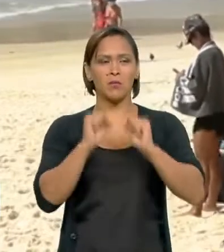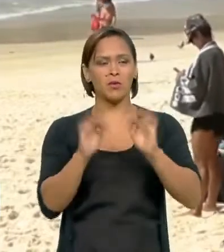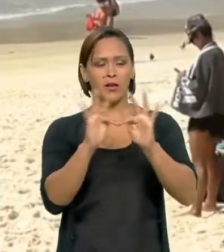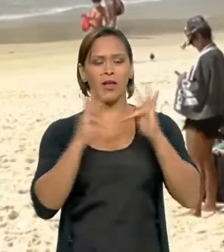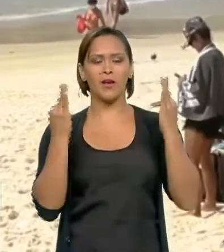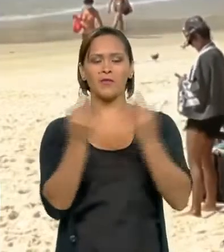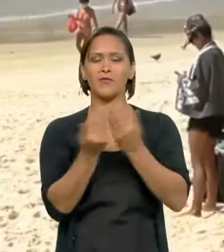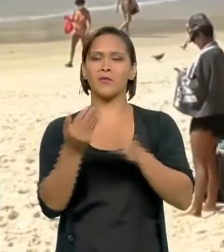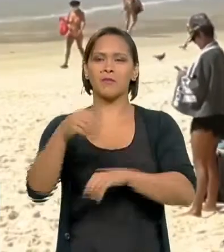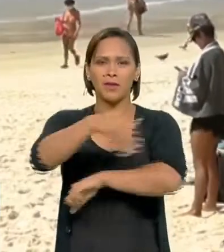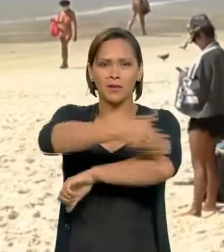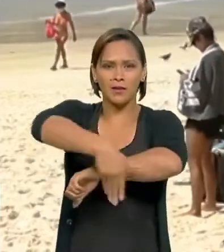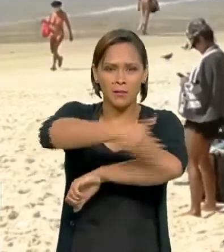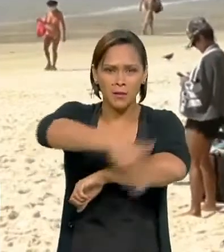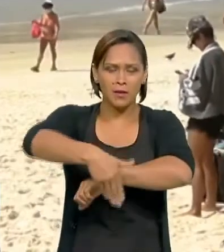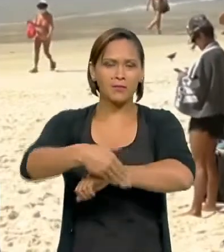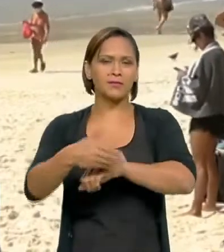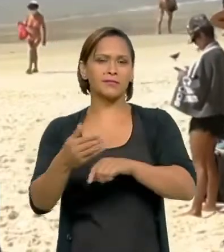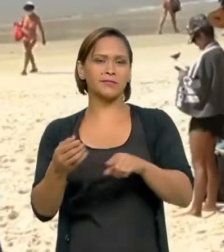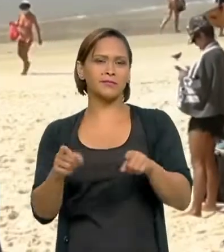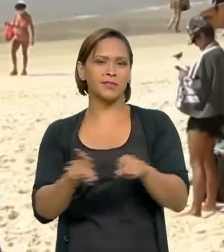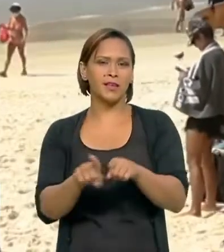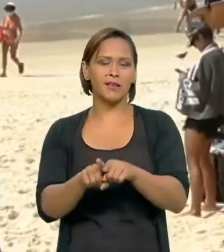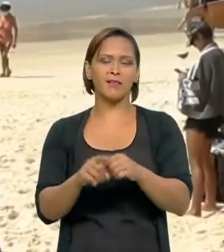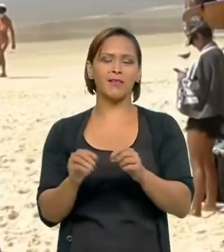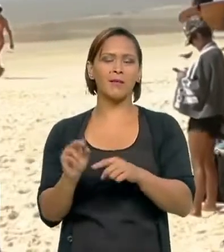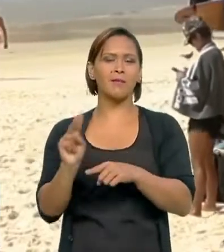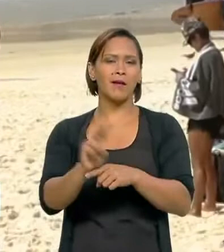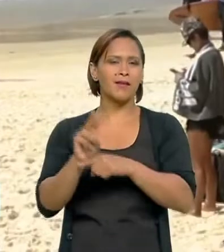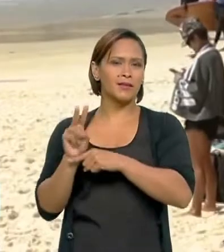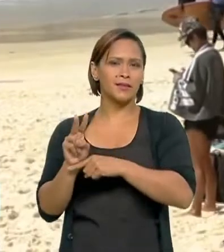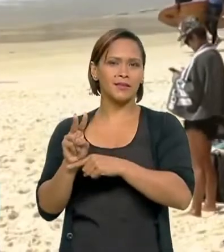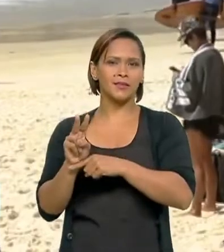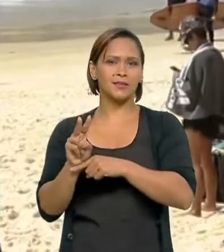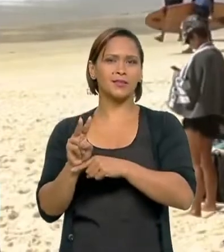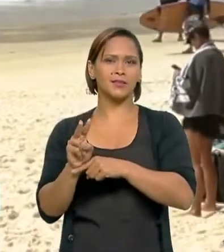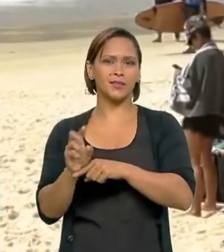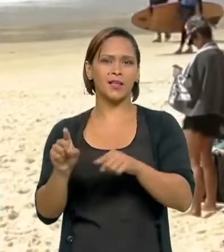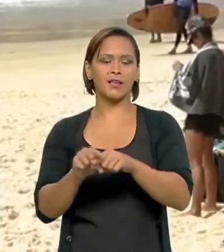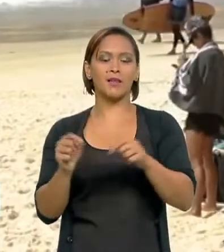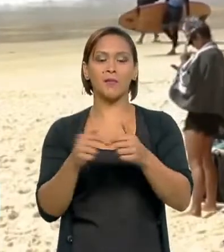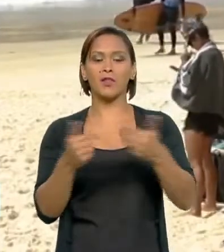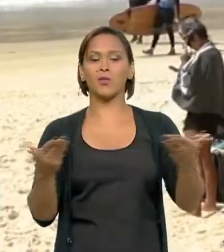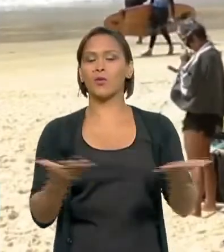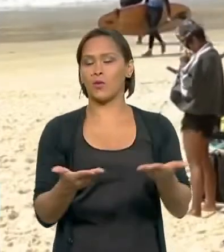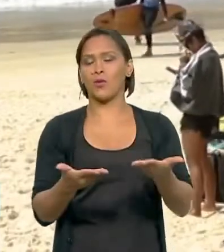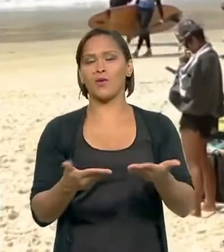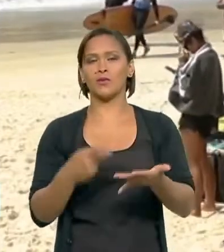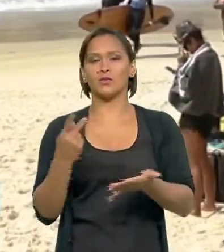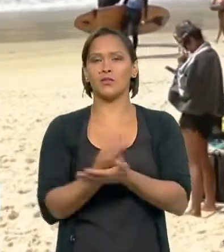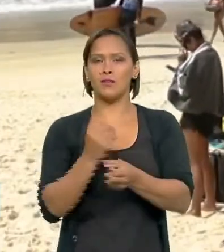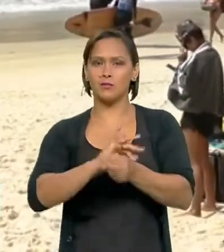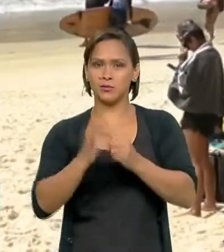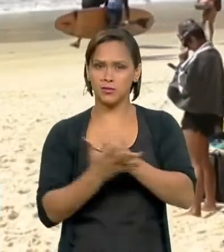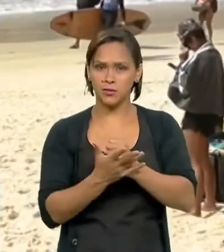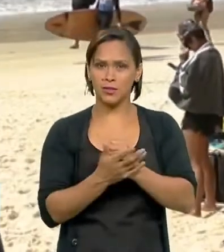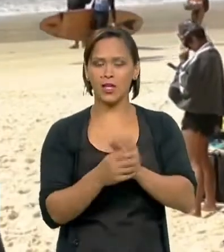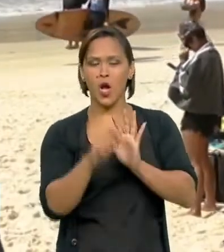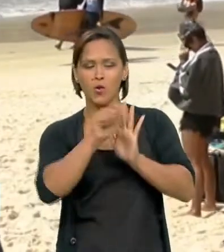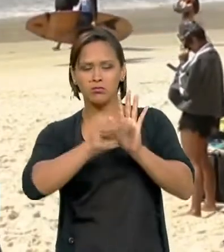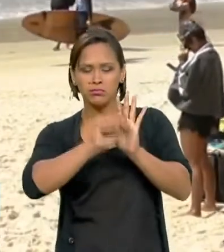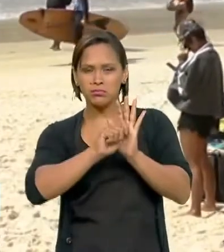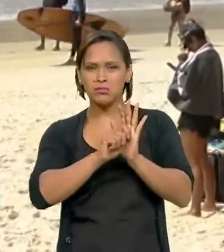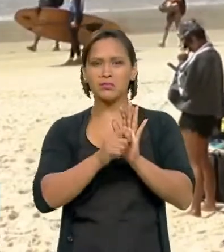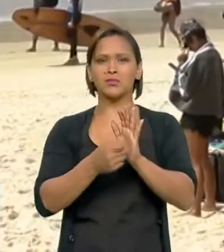família. E também cuidaria, até no cenário atual da pandemia, cuidaria do tráfego,